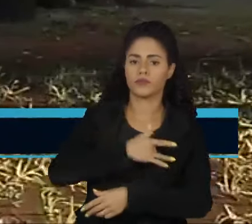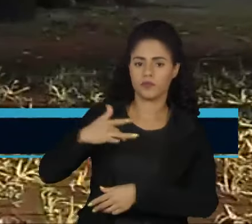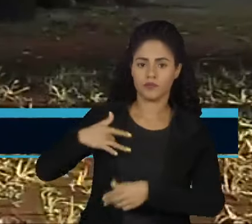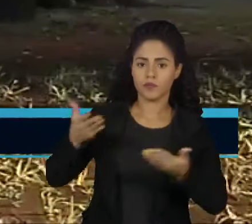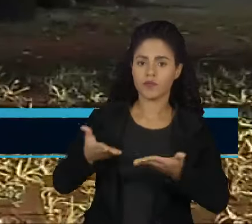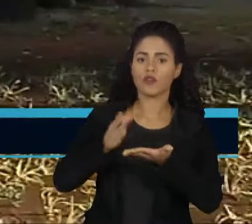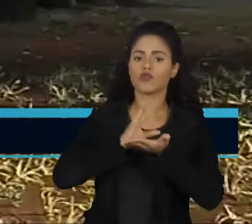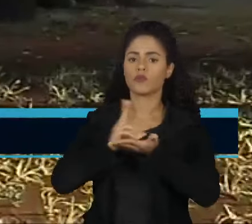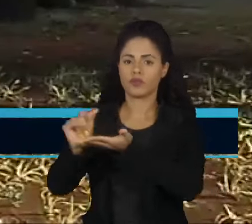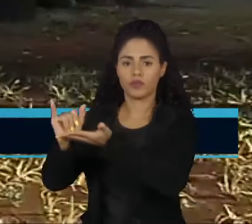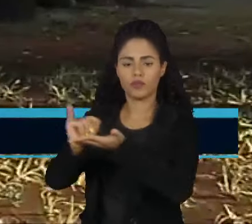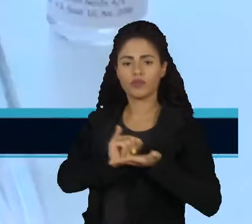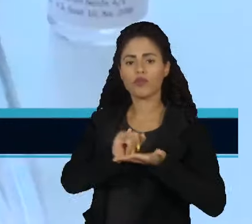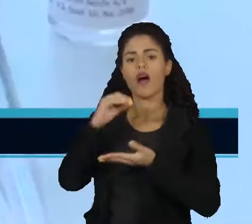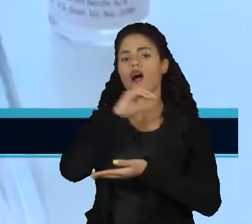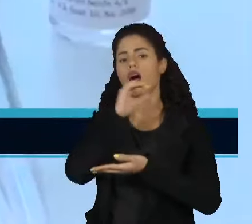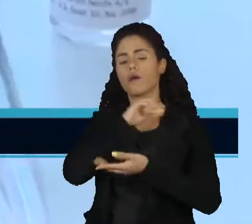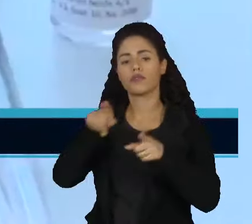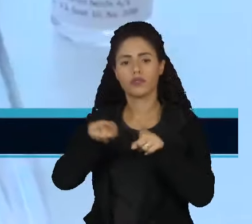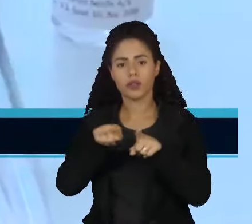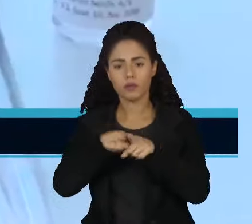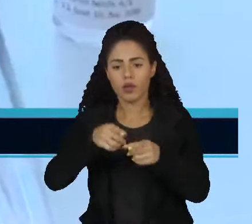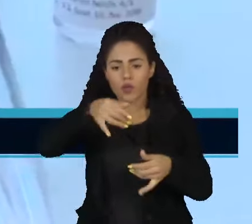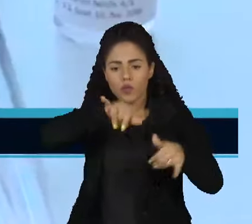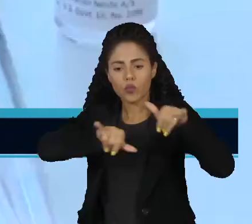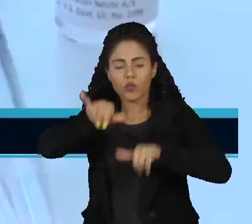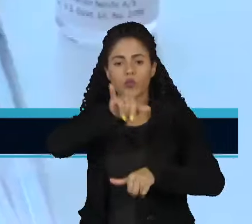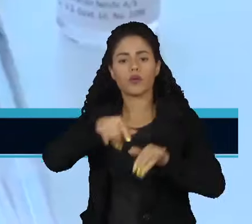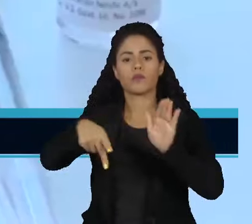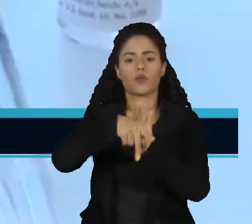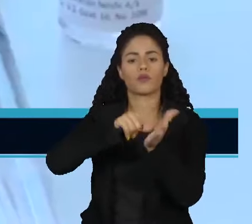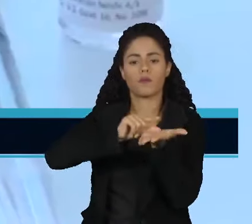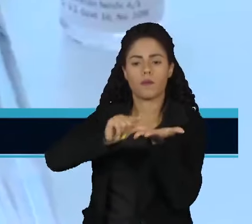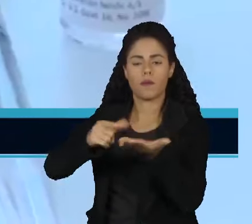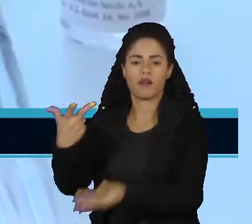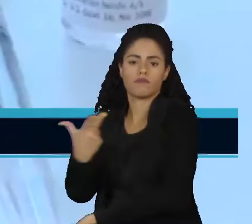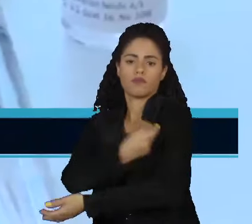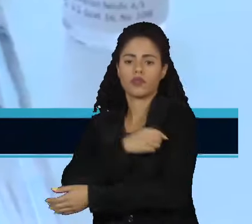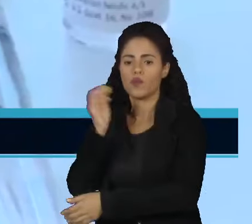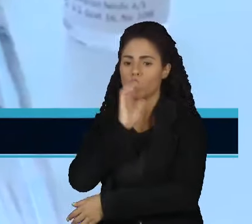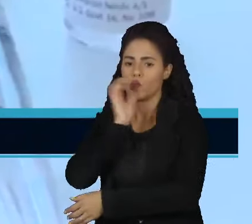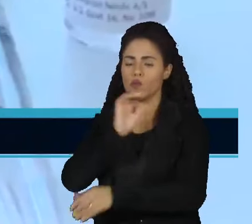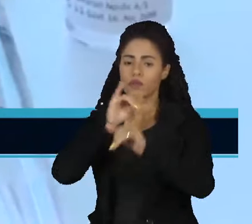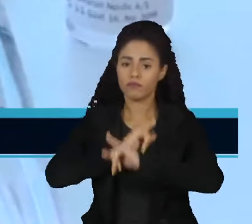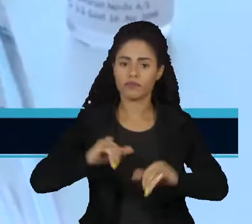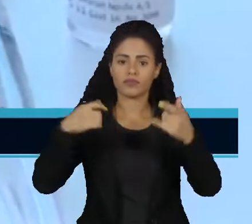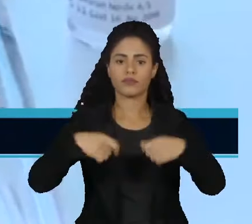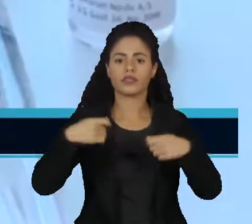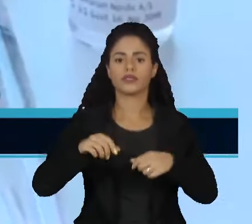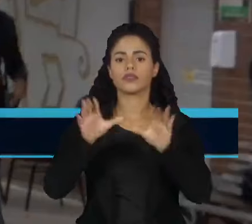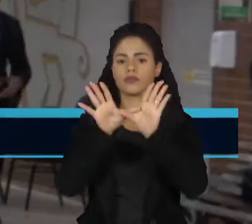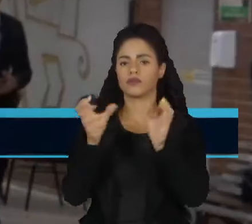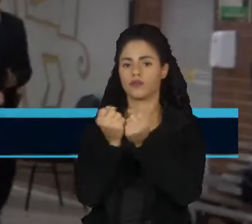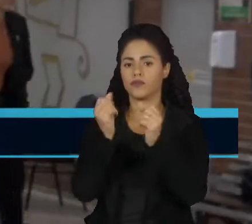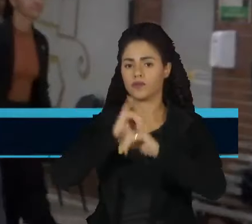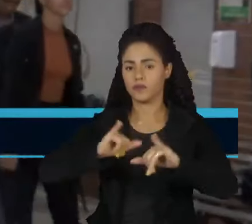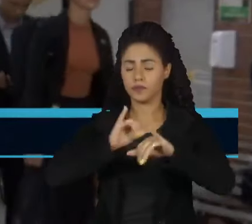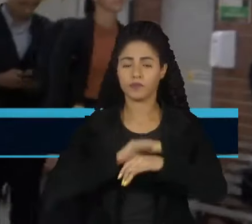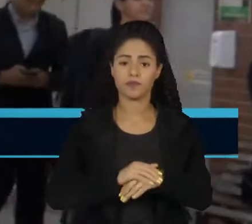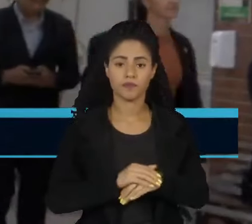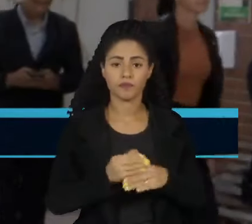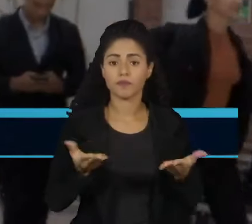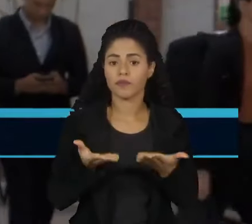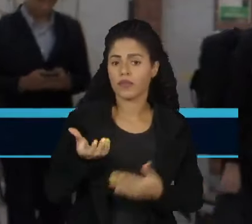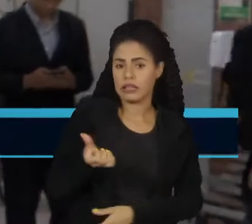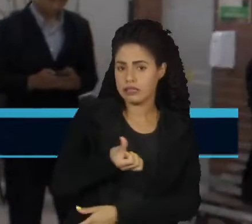poderá importar de forma mais rápida insumos de combate à doença, declarada a Emergência de Saúde Global pela OMS. Ainda nesta